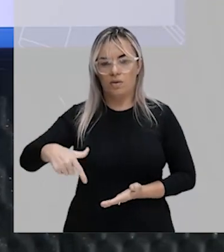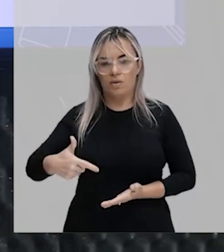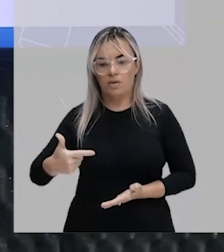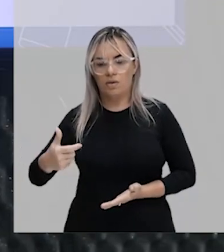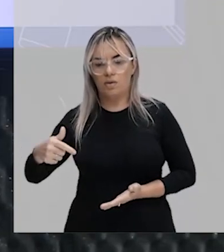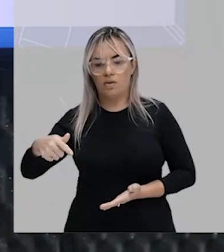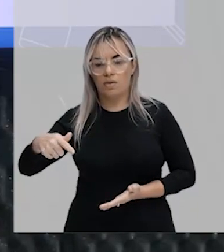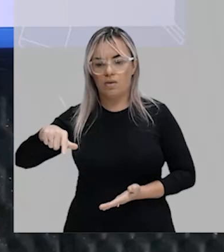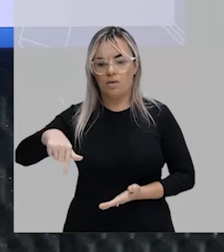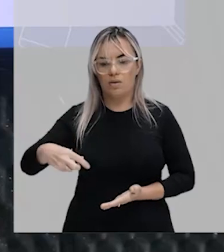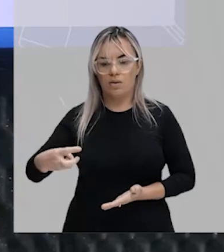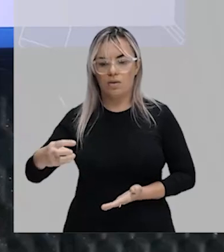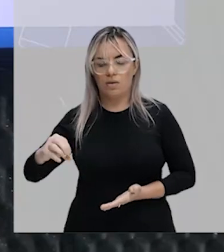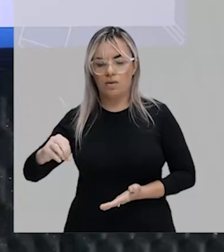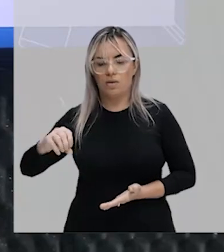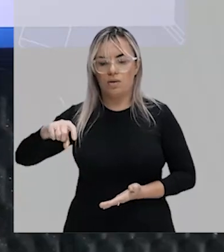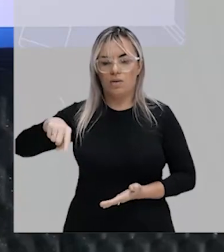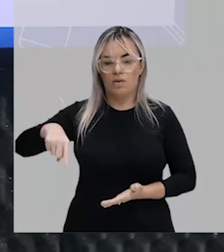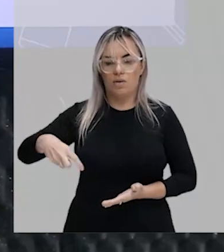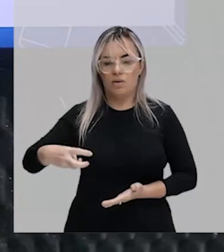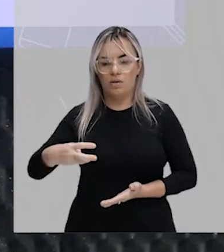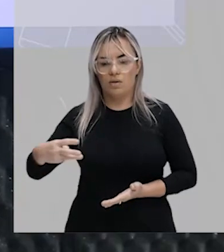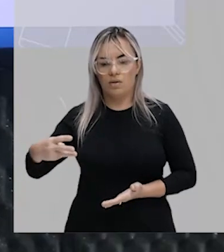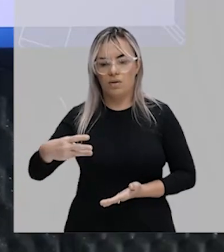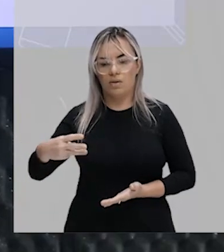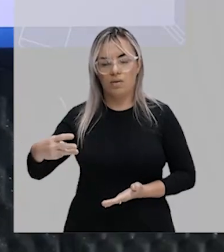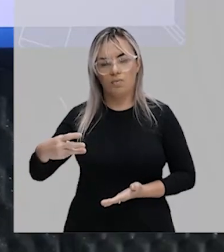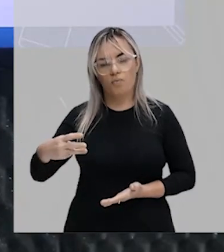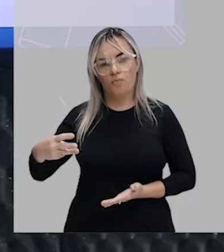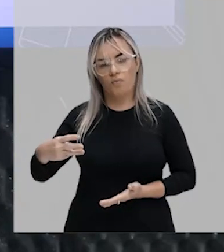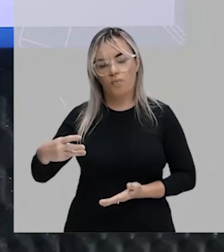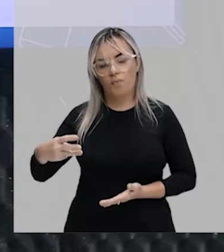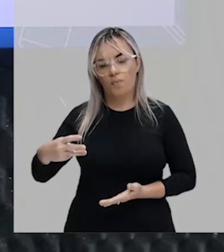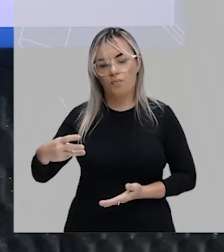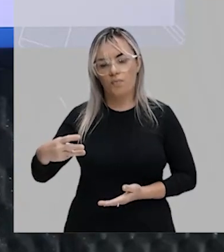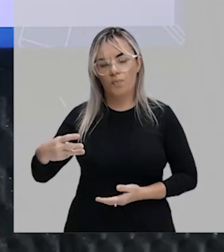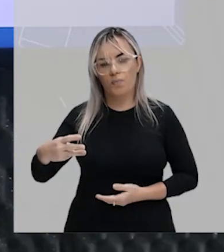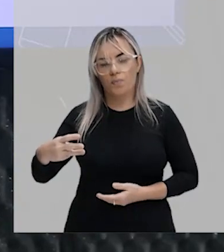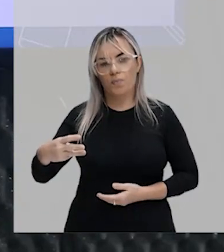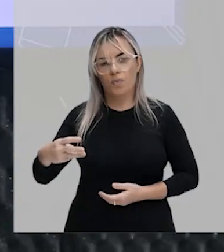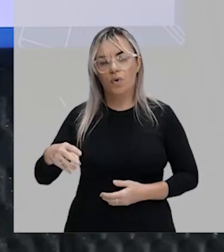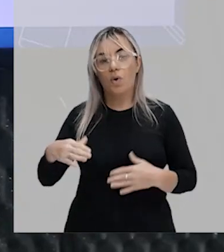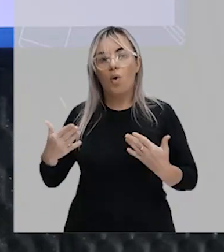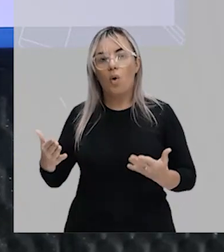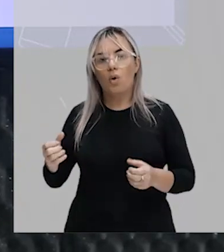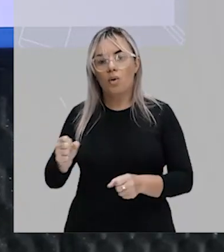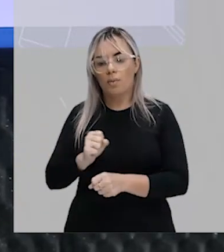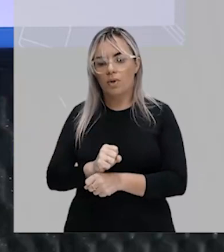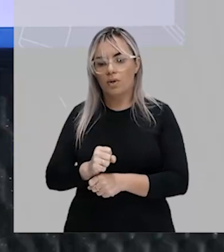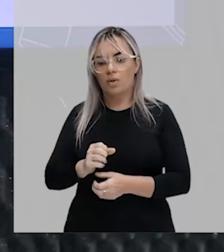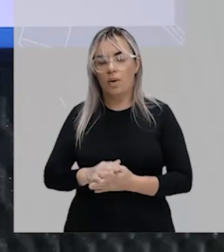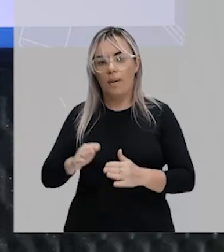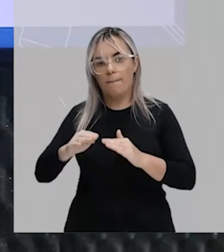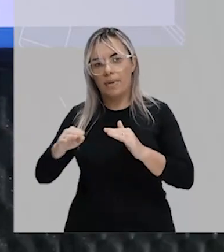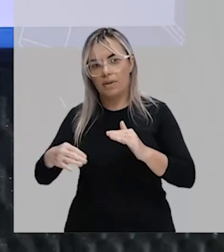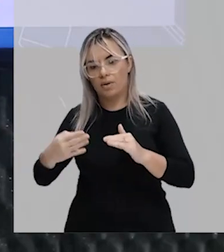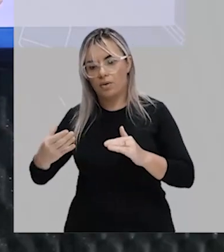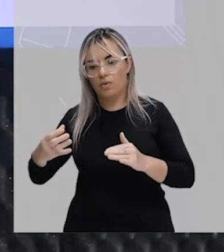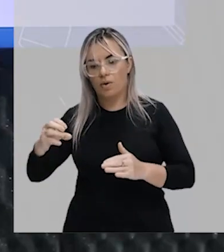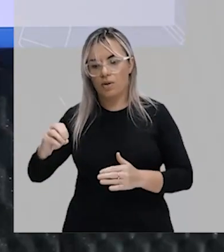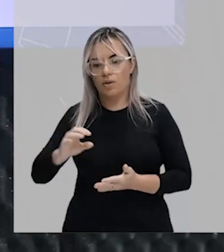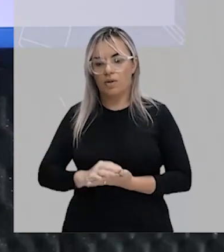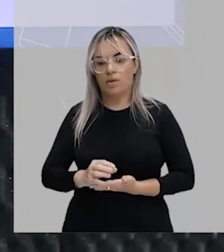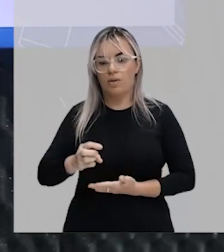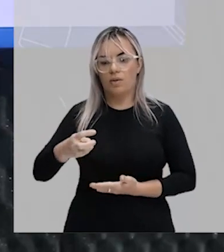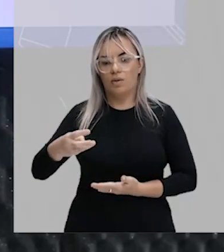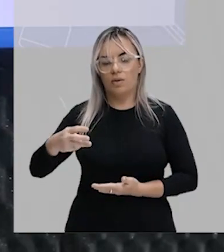27, 30. Renata, que hora que tu para? Mesma condição, tá? Lá no menores que 40. Falei no 30, então falta só mais